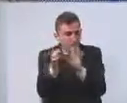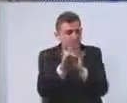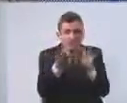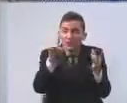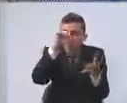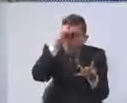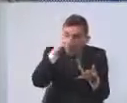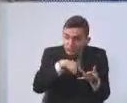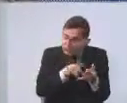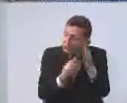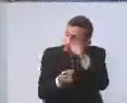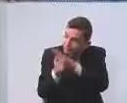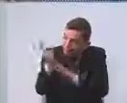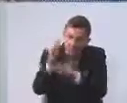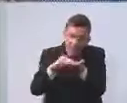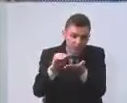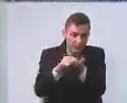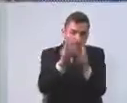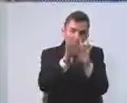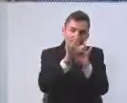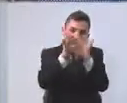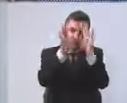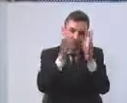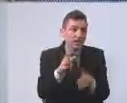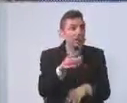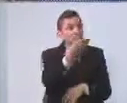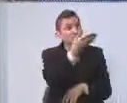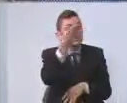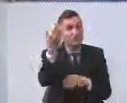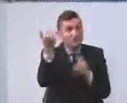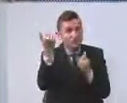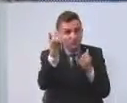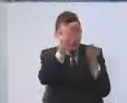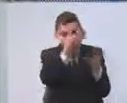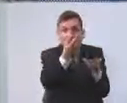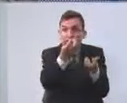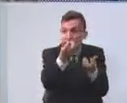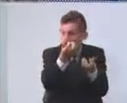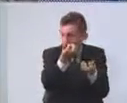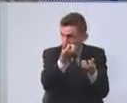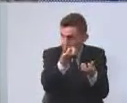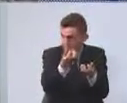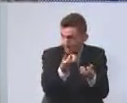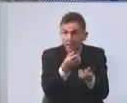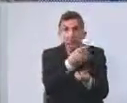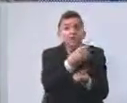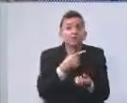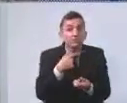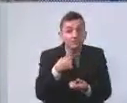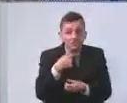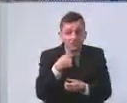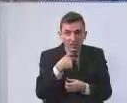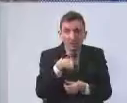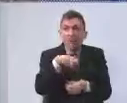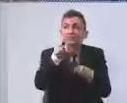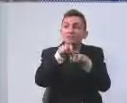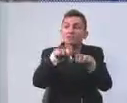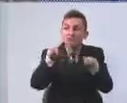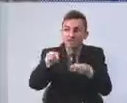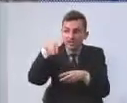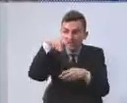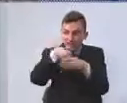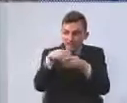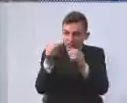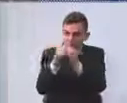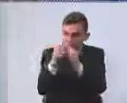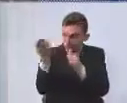tirar dúvida com o secretário que está aqui presente. Todos que estão aí na parte de fora, que queiram e sintam o desejo de ficar aqui na parte de